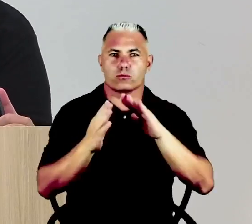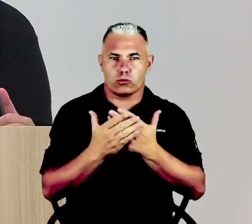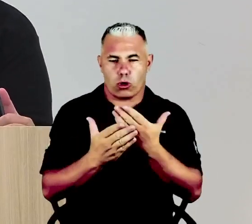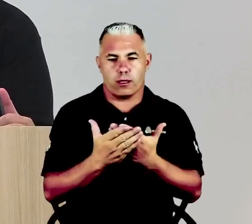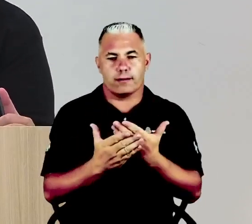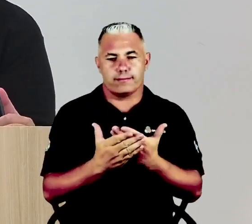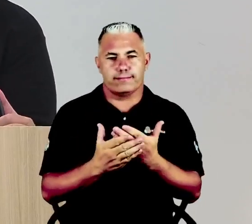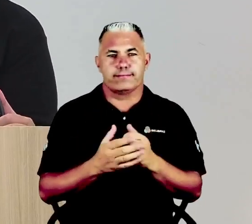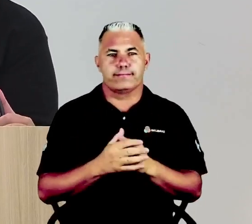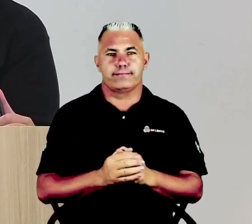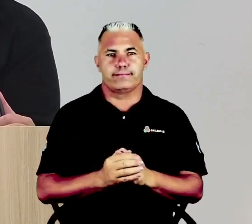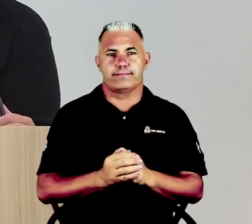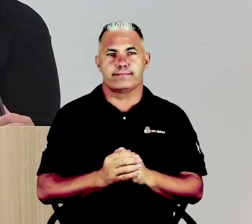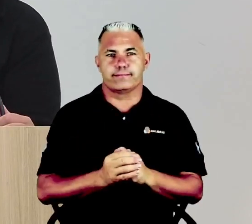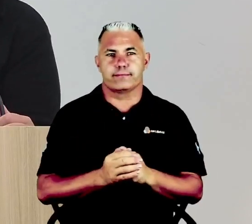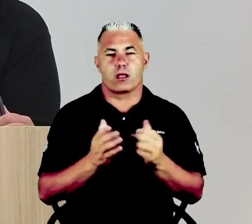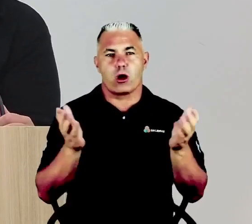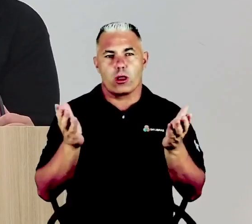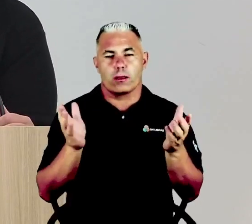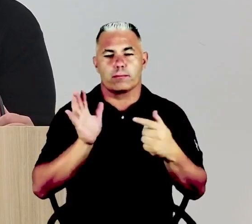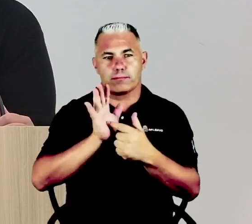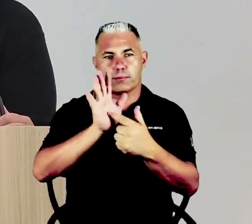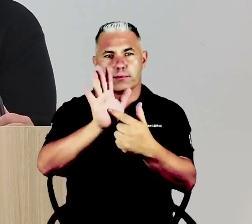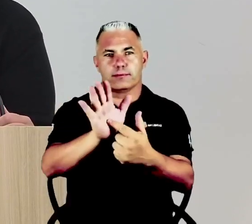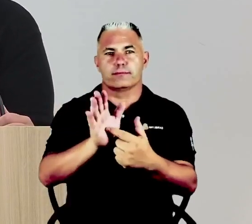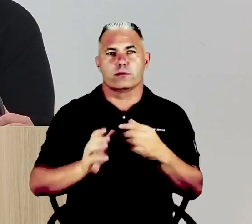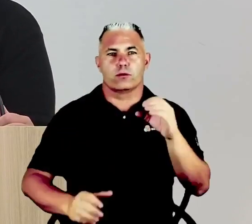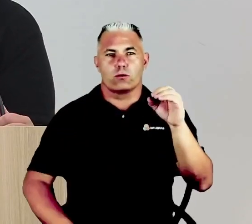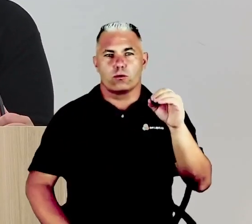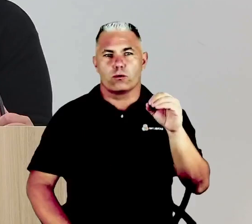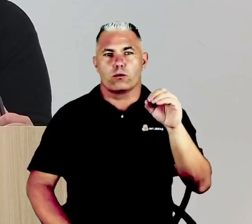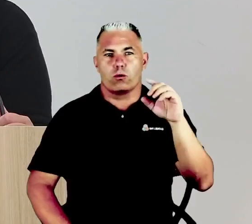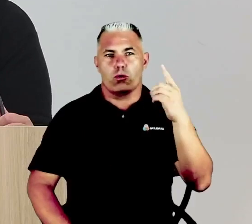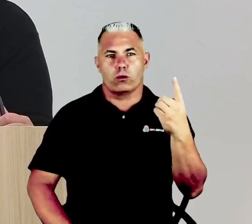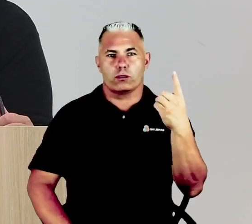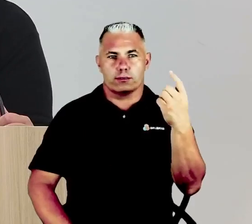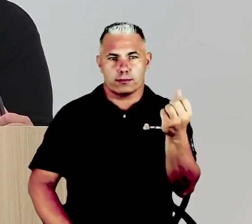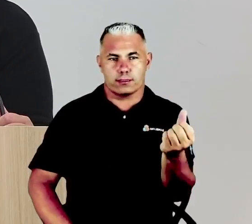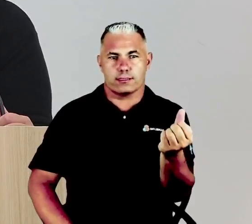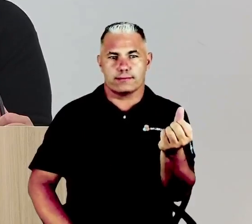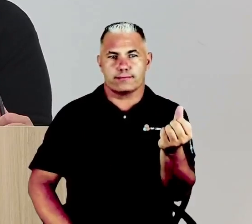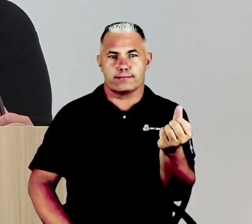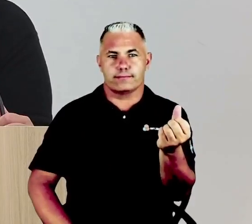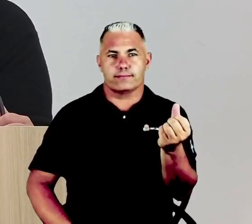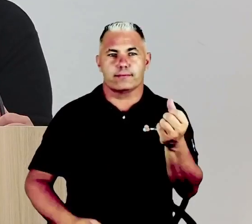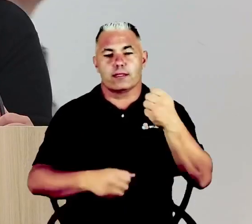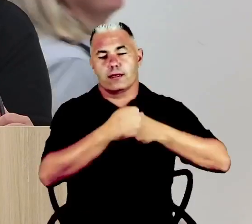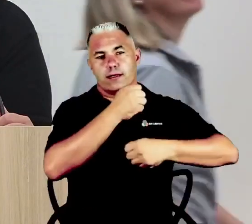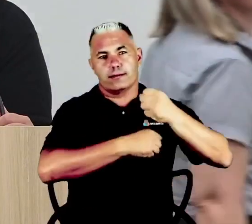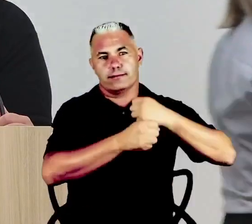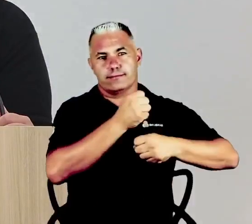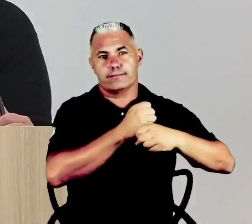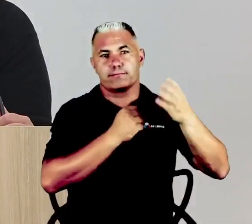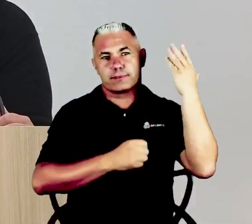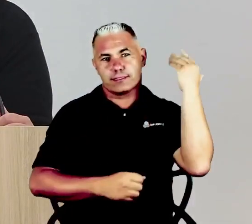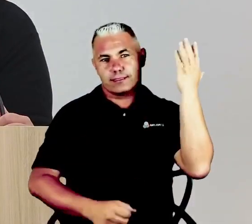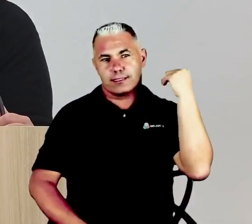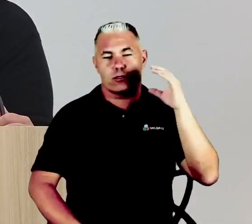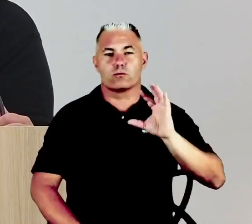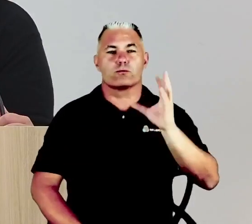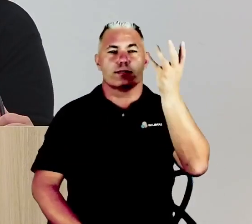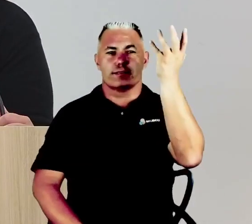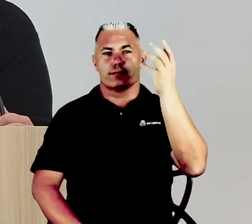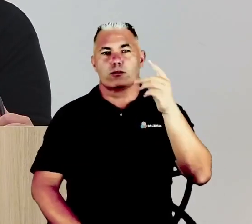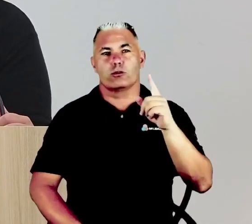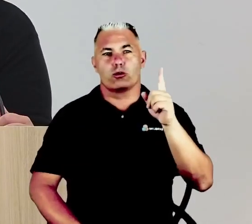indicação, 016. Nesse fim de semana e no passado, aconteceu o Guaíra 40 graus, e lá tem